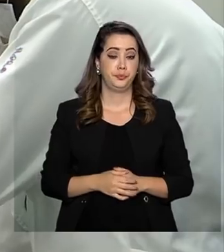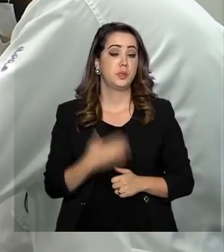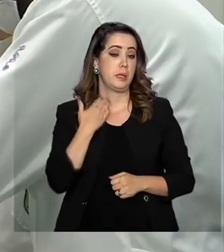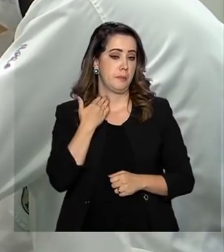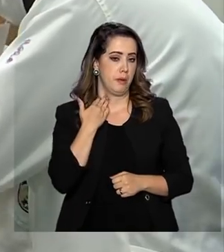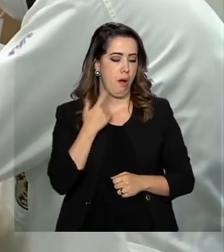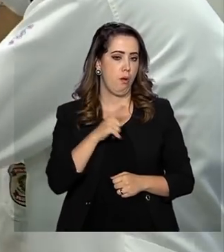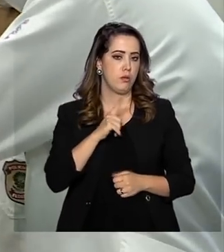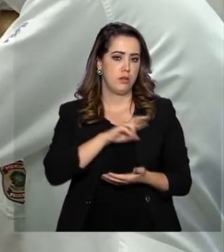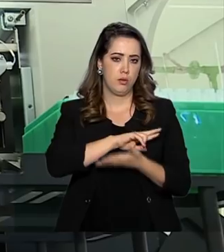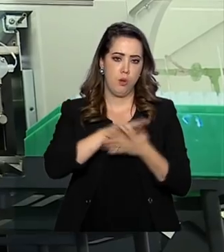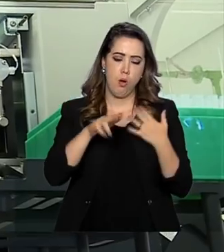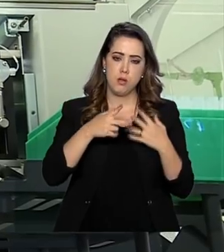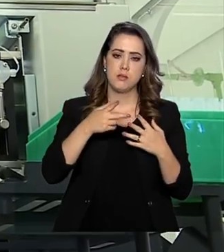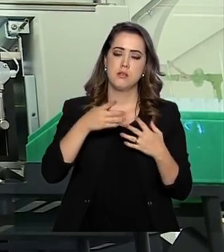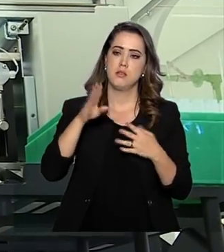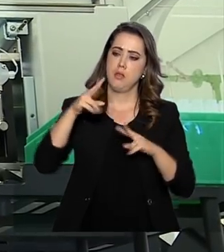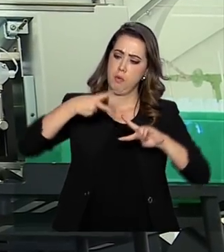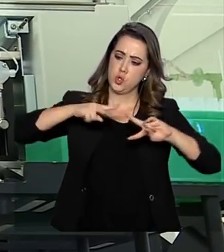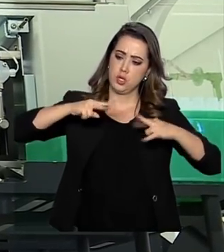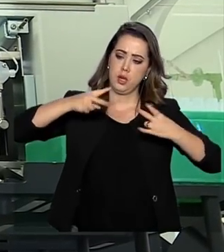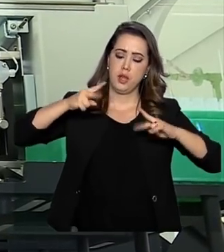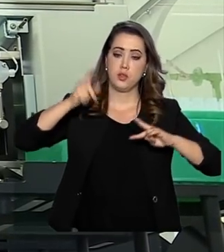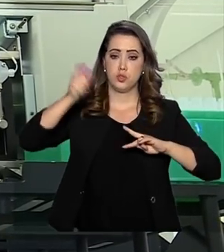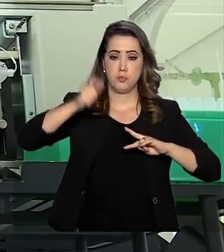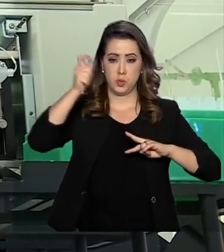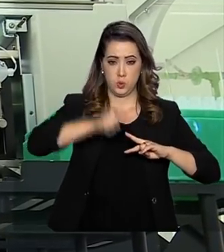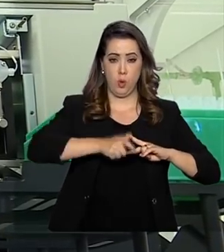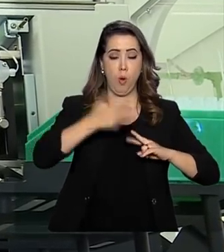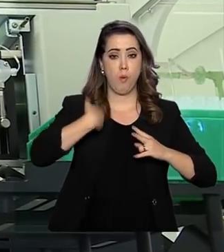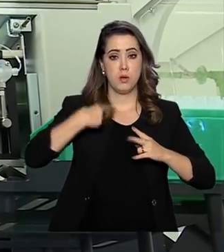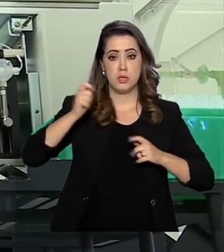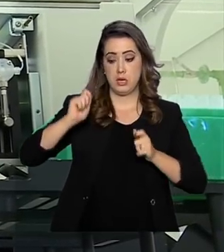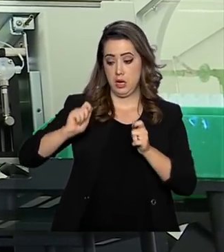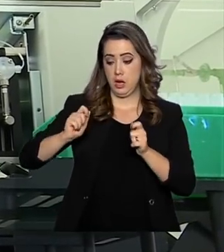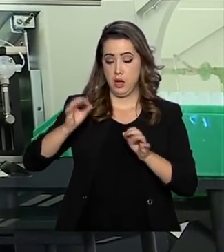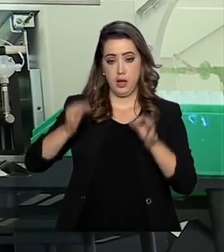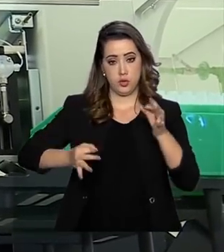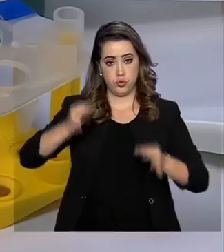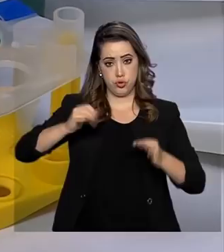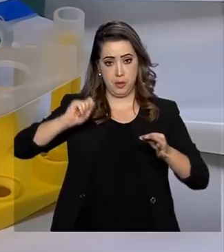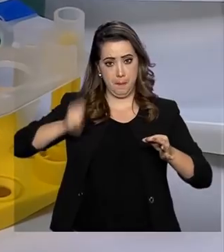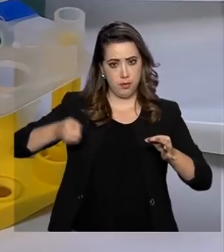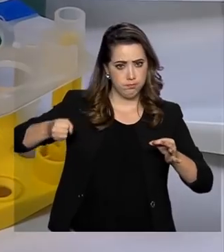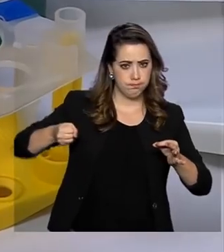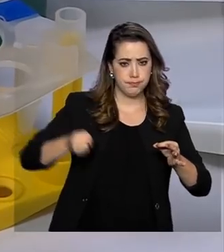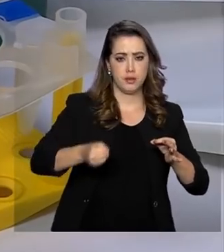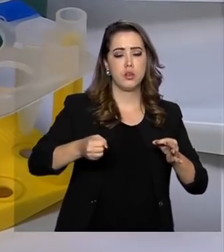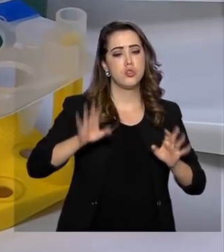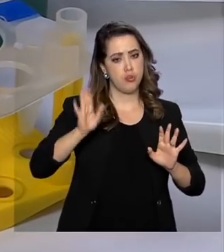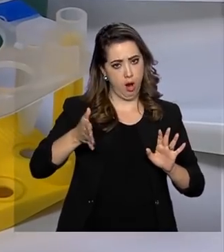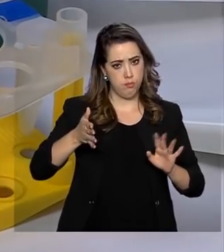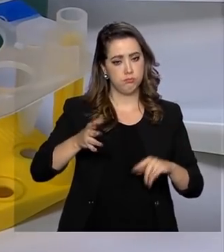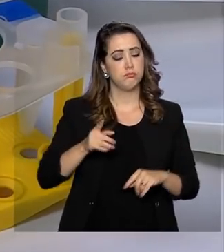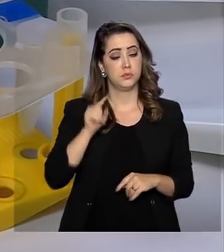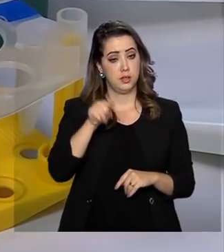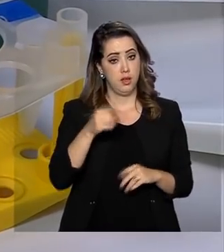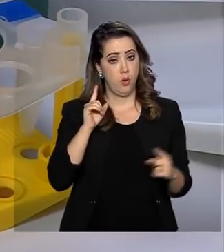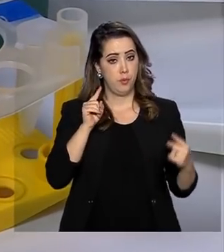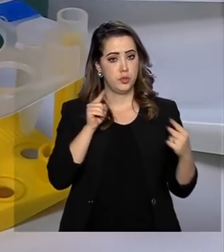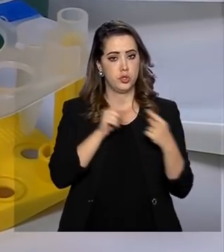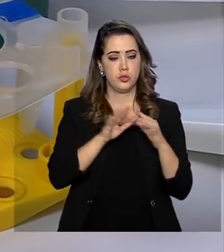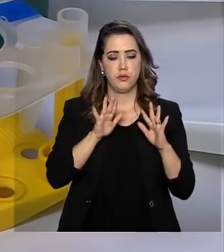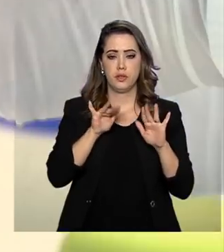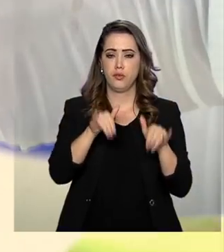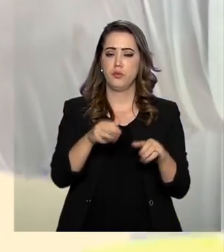banco reúne material biológico de condenados pela justiça. Até o final do ano, uma das metas prioritárias do Ministério da